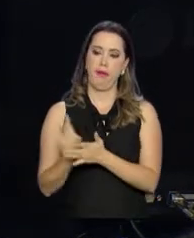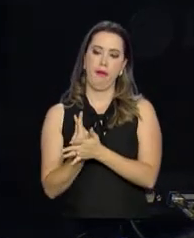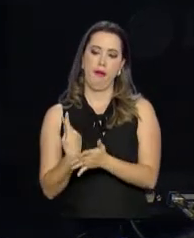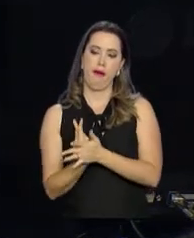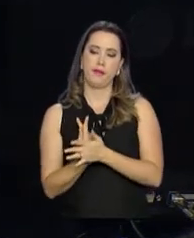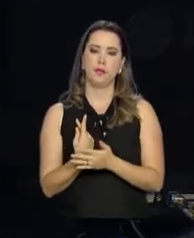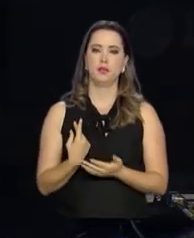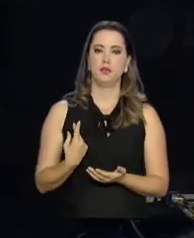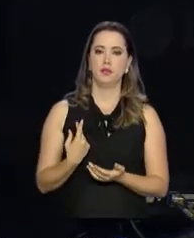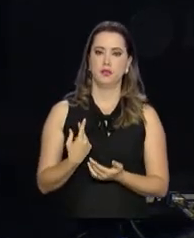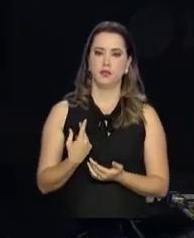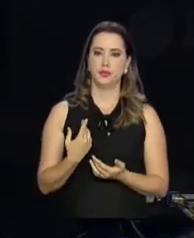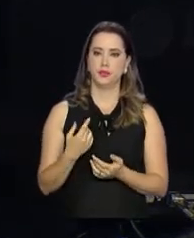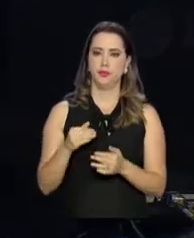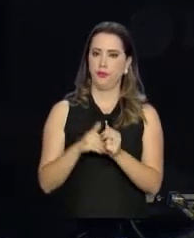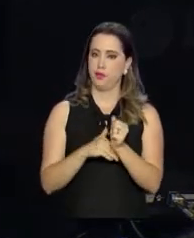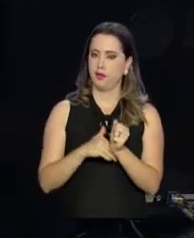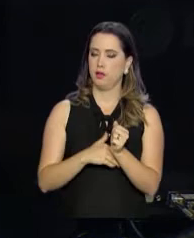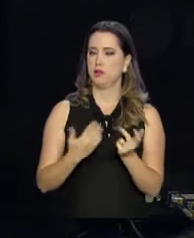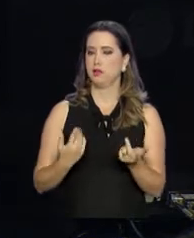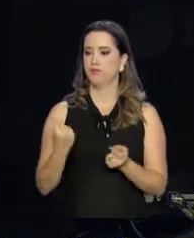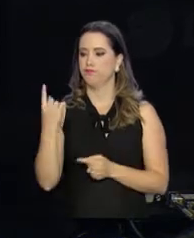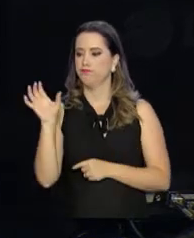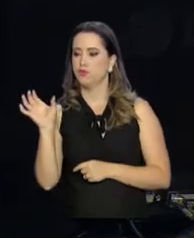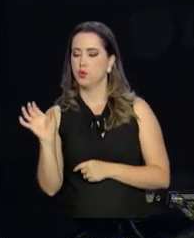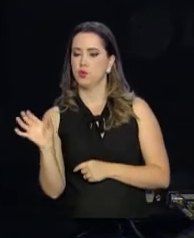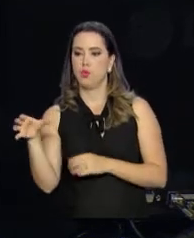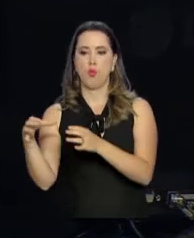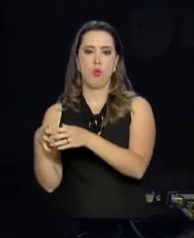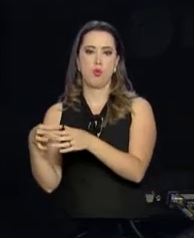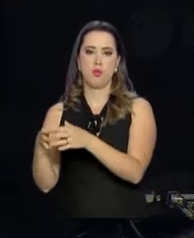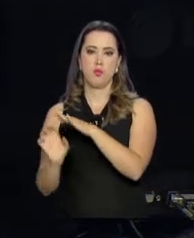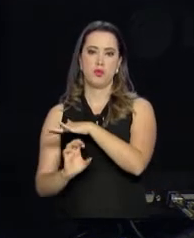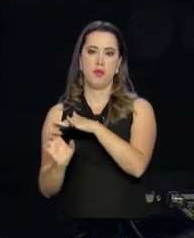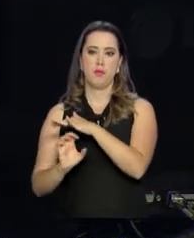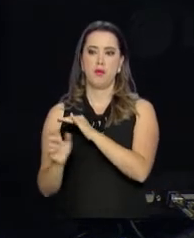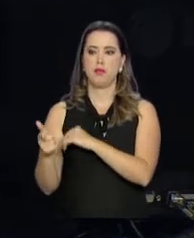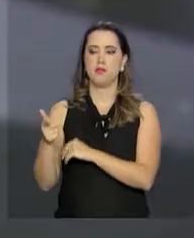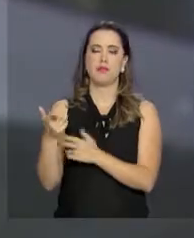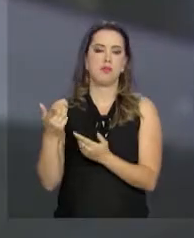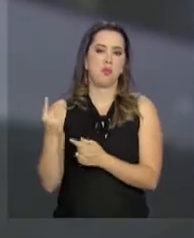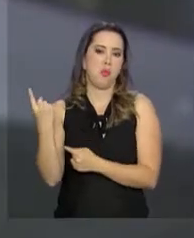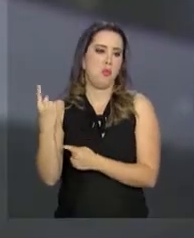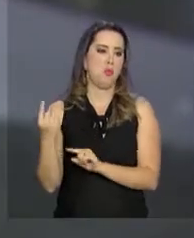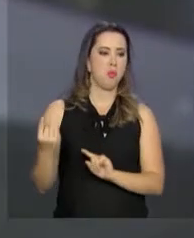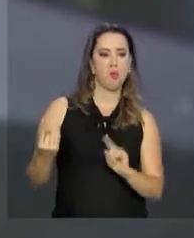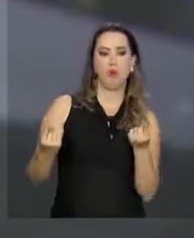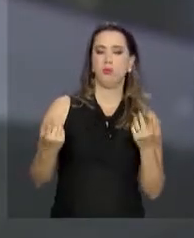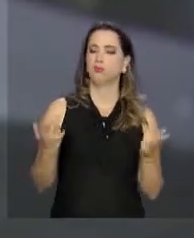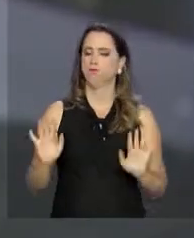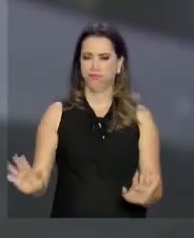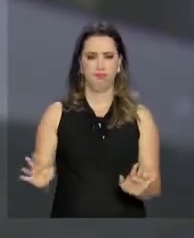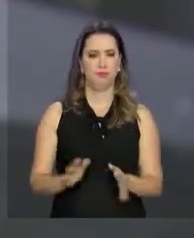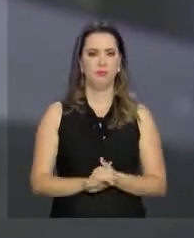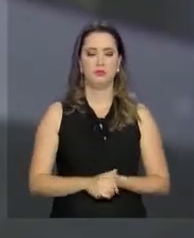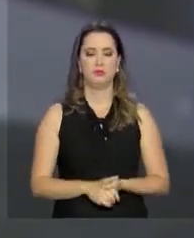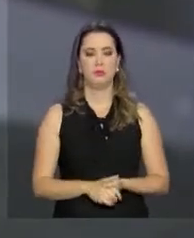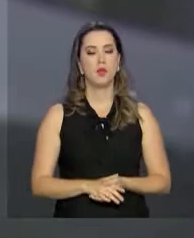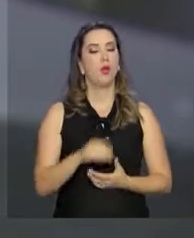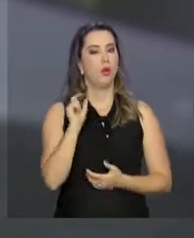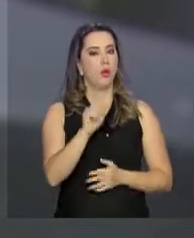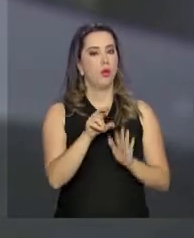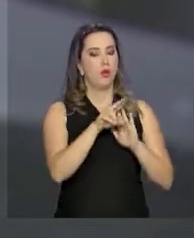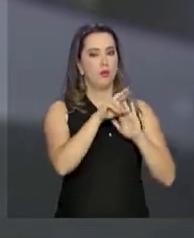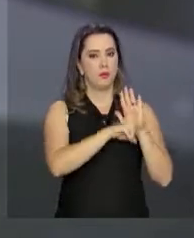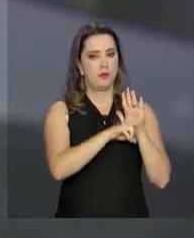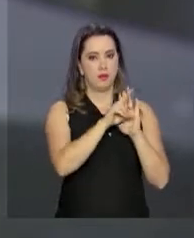não transparente, de favorecer a empresa tal buqual. O decreto regulamenta a lei aprovada no